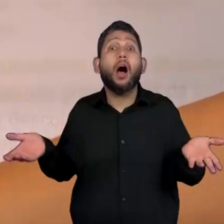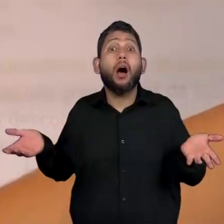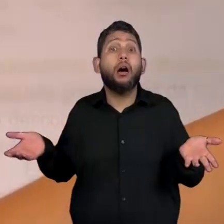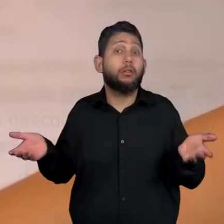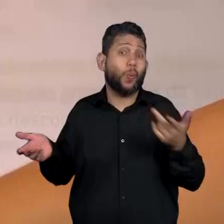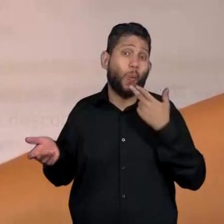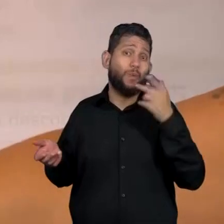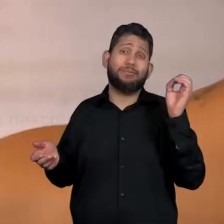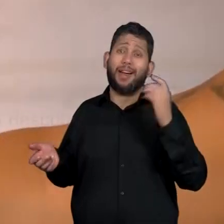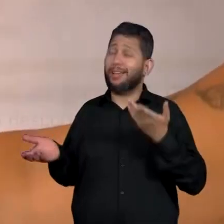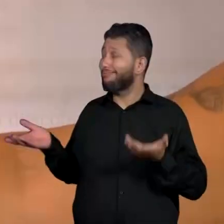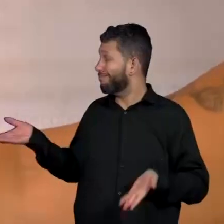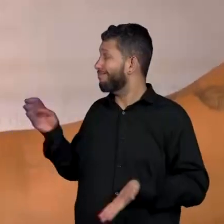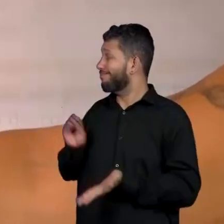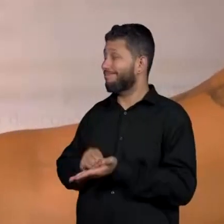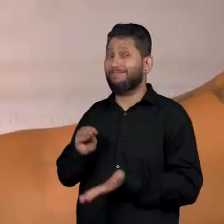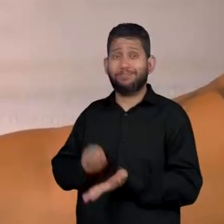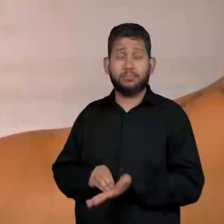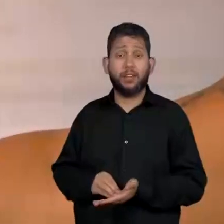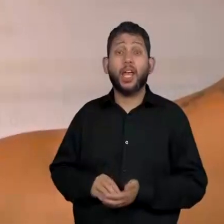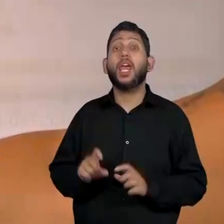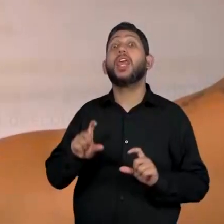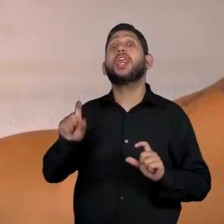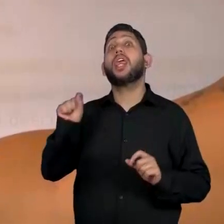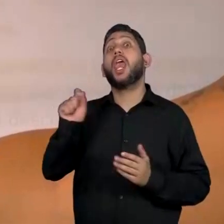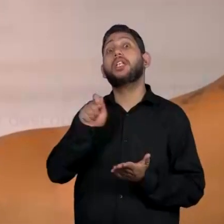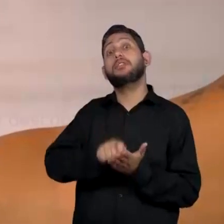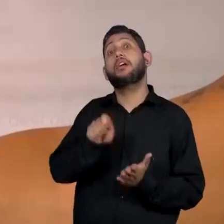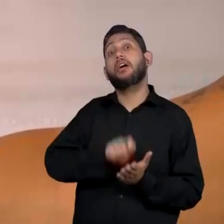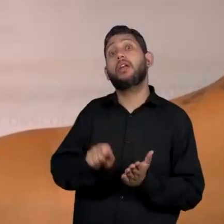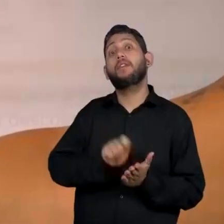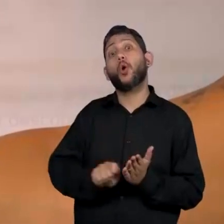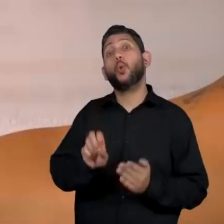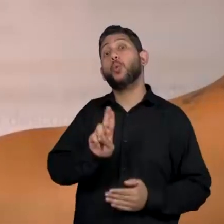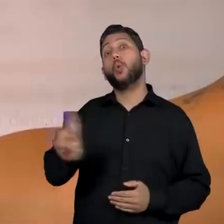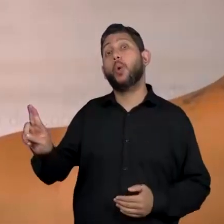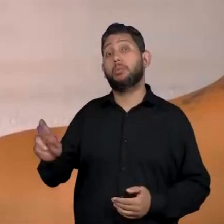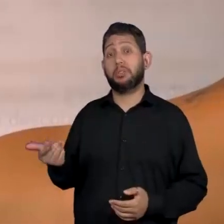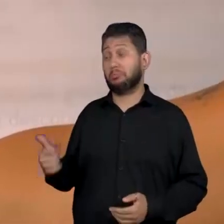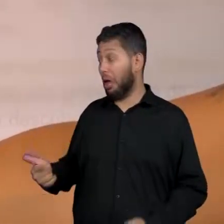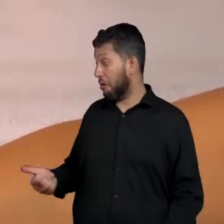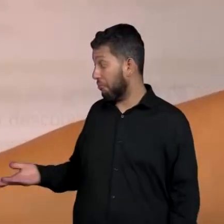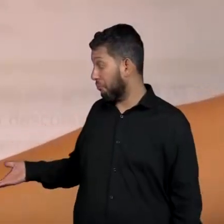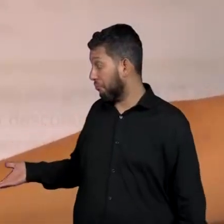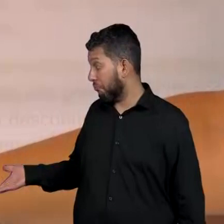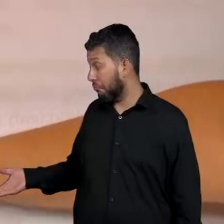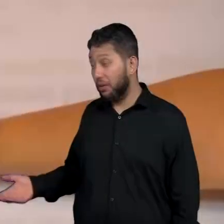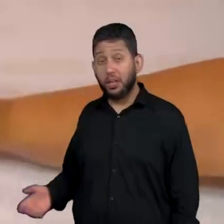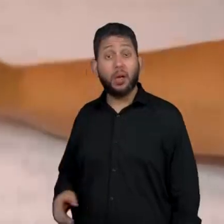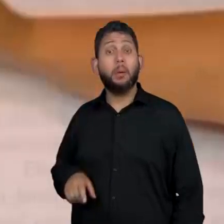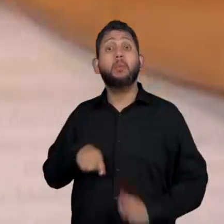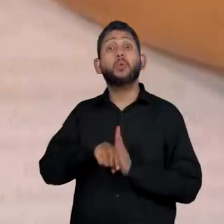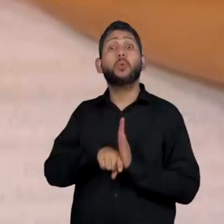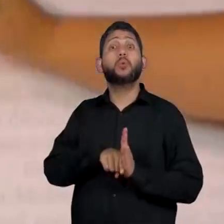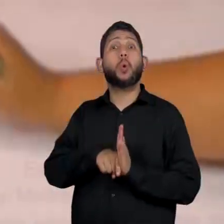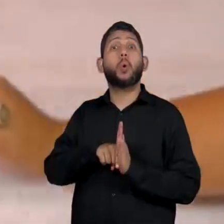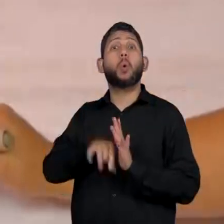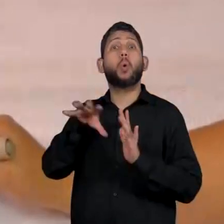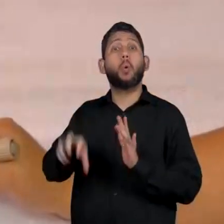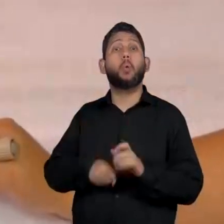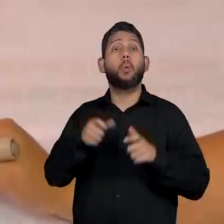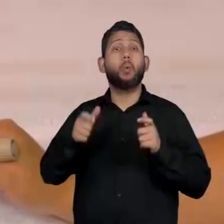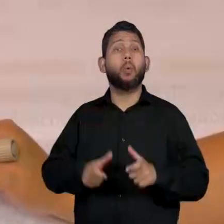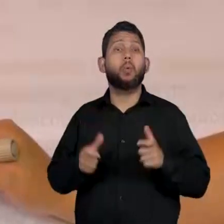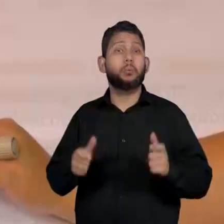Eu não tenho uma assinatura aqui da fonte, né? Eu não tenho nenhum nome de